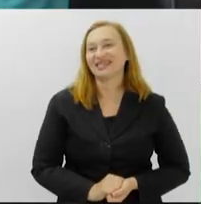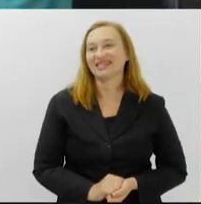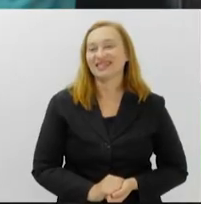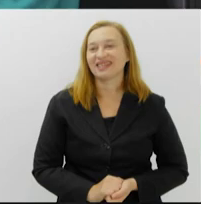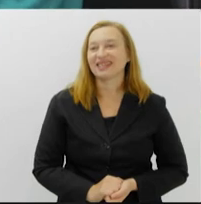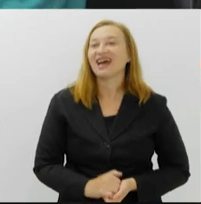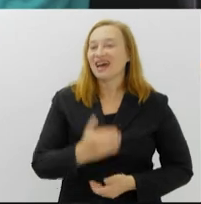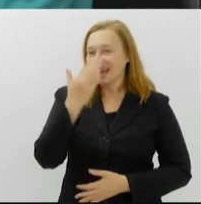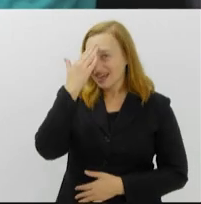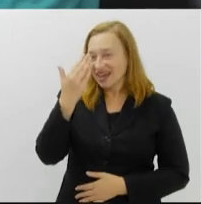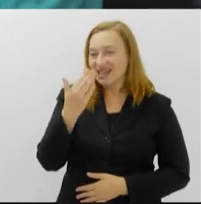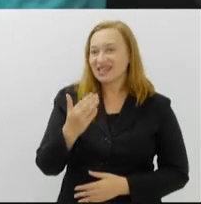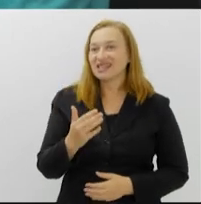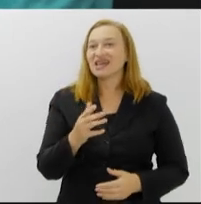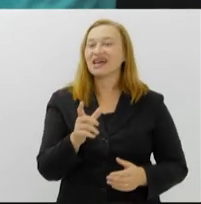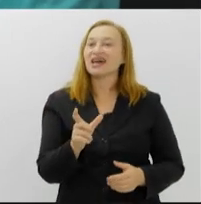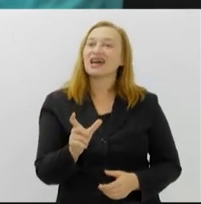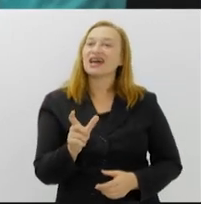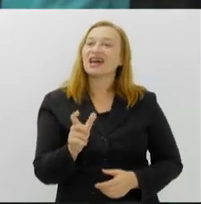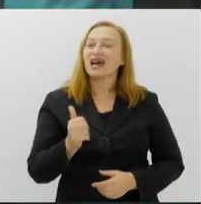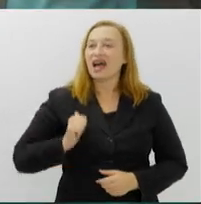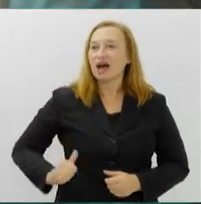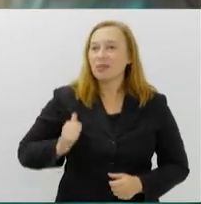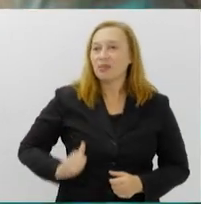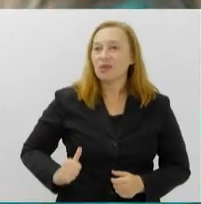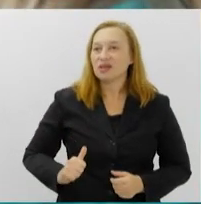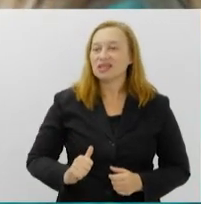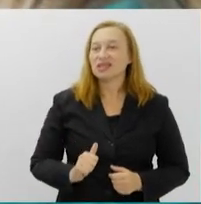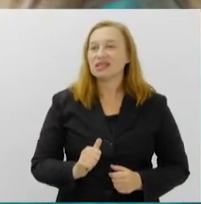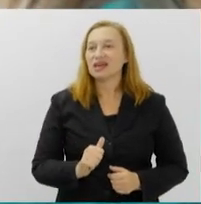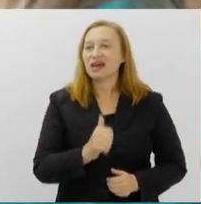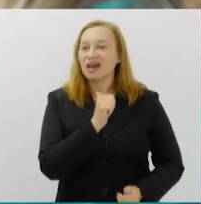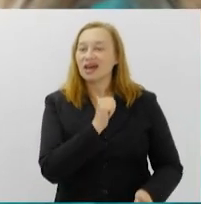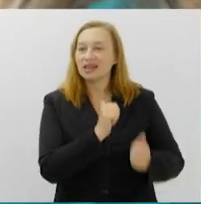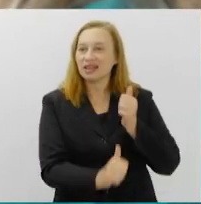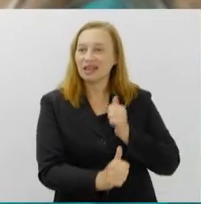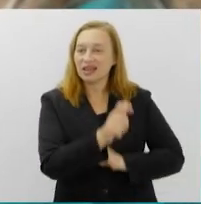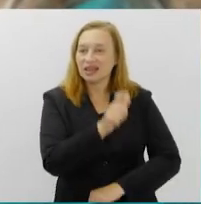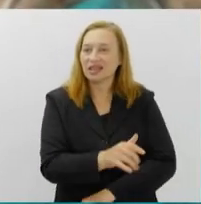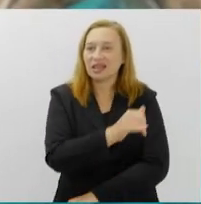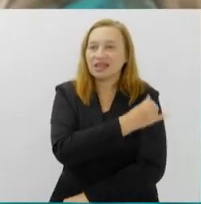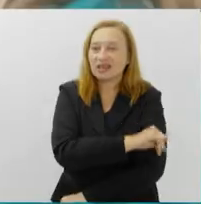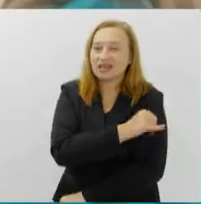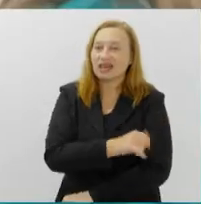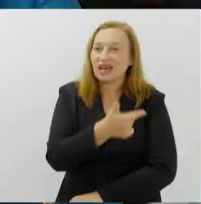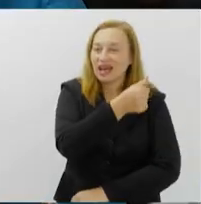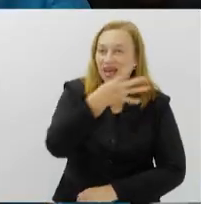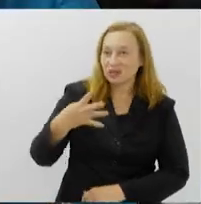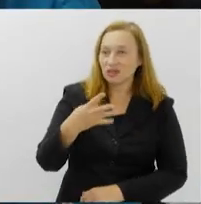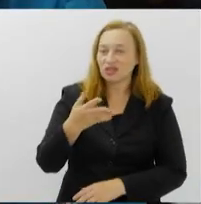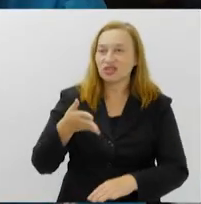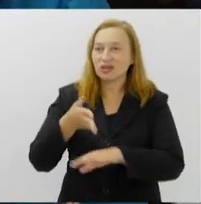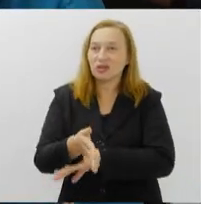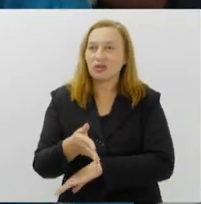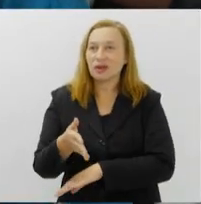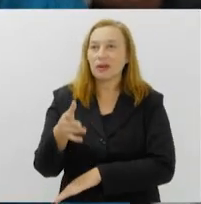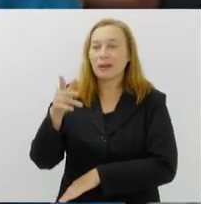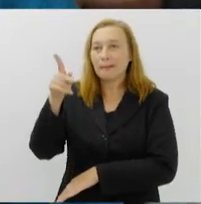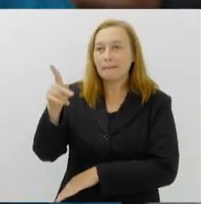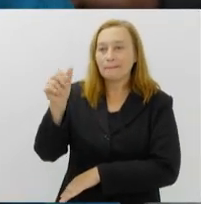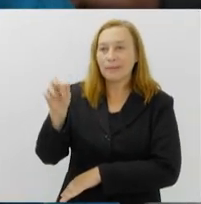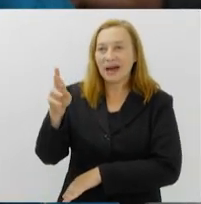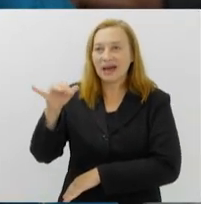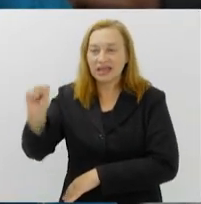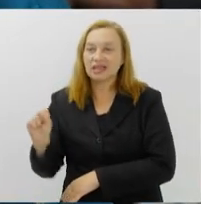Graças à Bolsa Atleta RJ, 14 atletas do Rio chegaram às últimas Olimpíadas em Paris. O secretário de Estado de